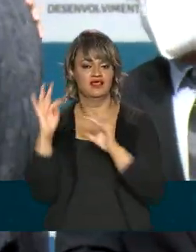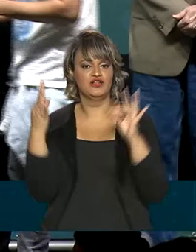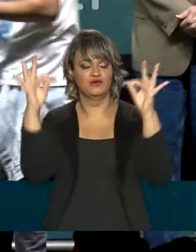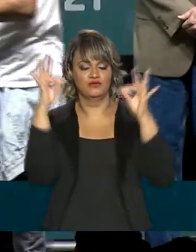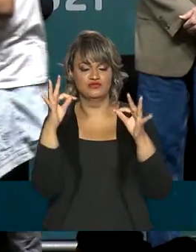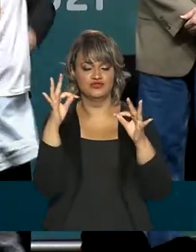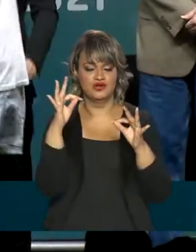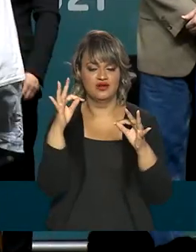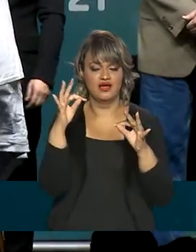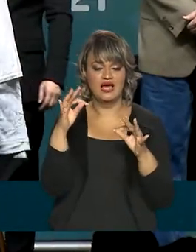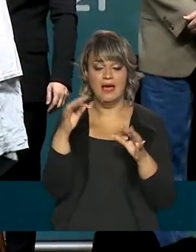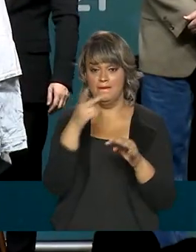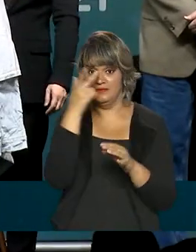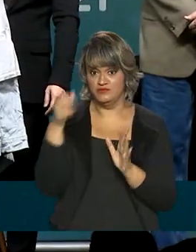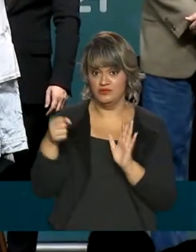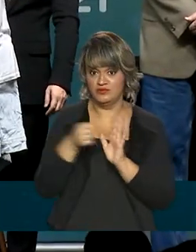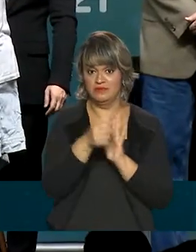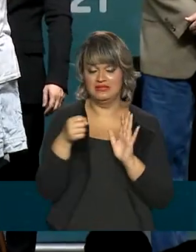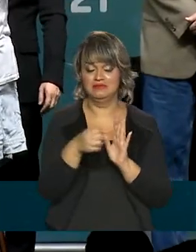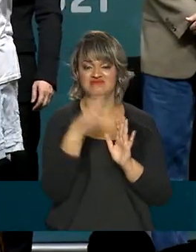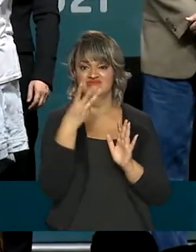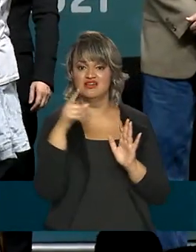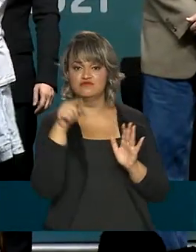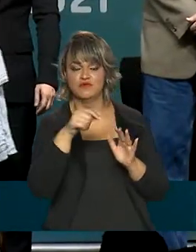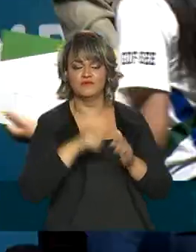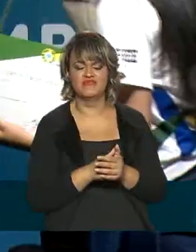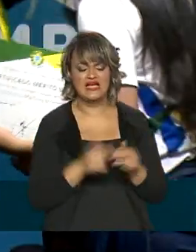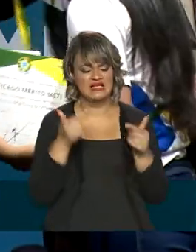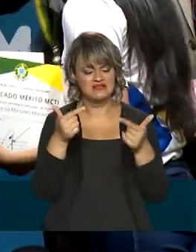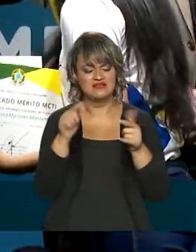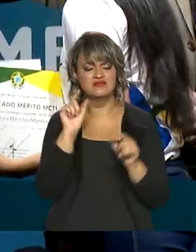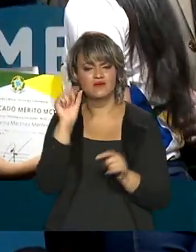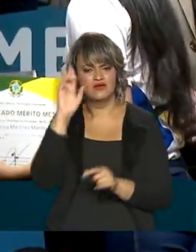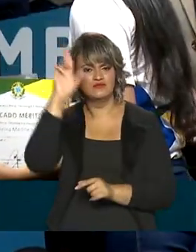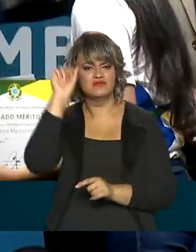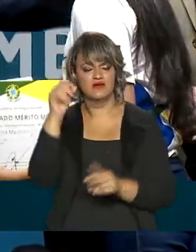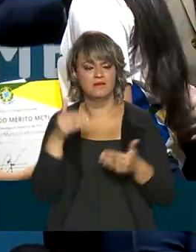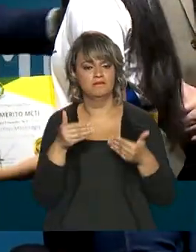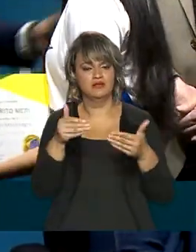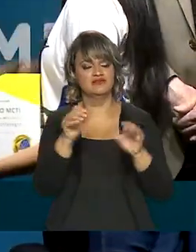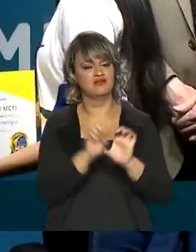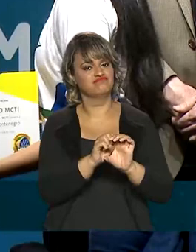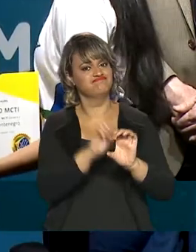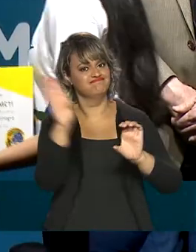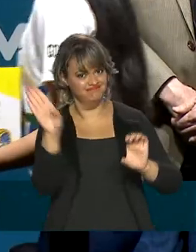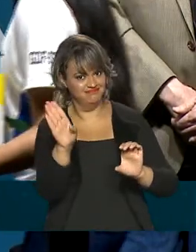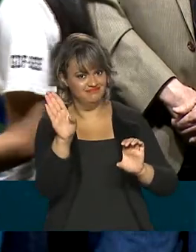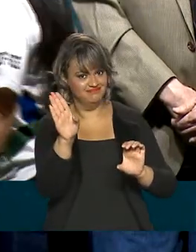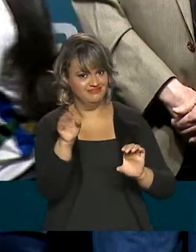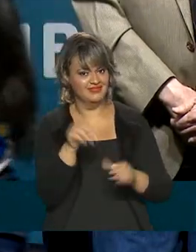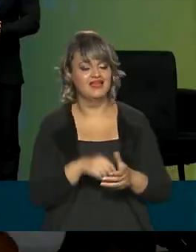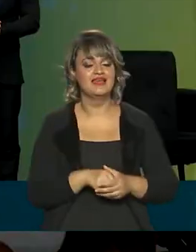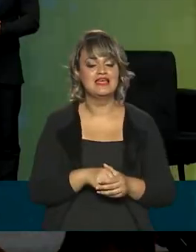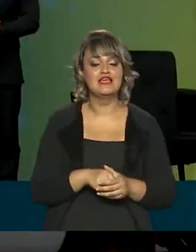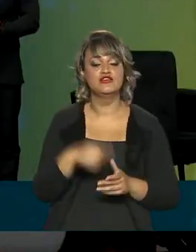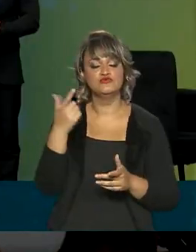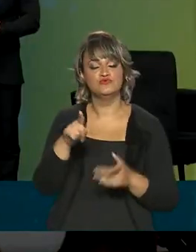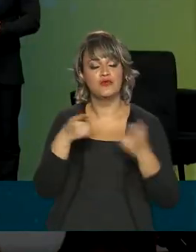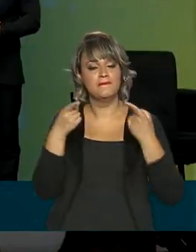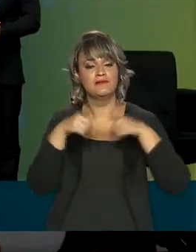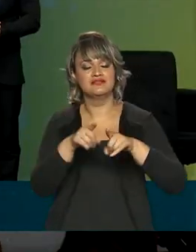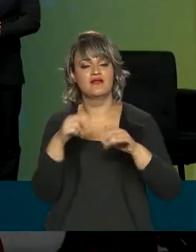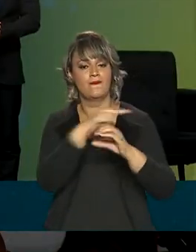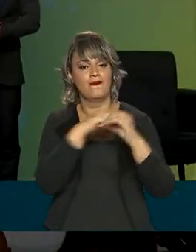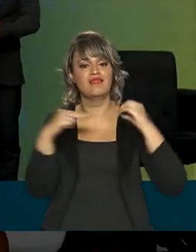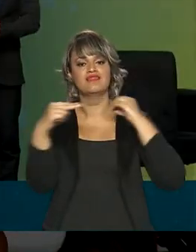mil participantes do projeto. A iniciativa é promovida pelo Ministério da Ciência, Tecnologia e Inovações em parceria